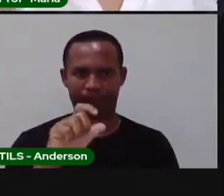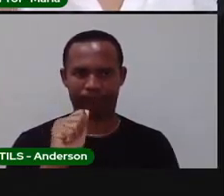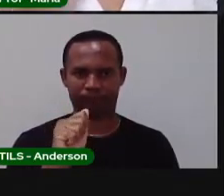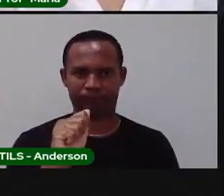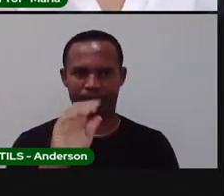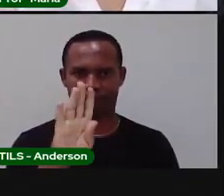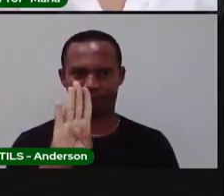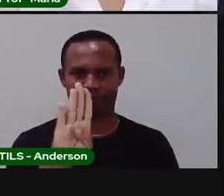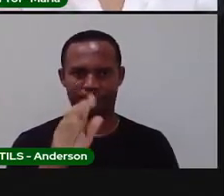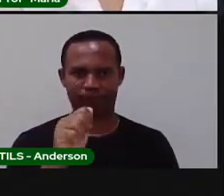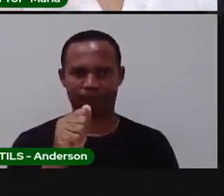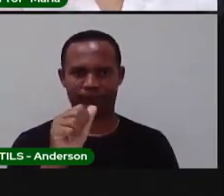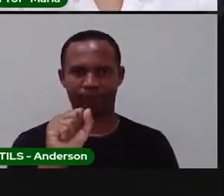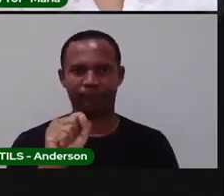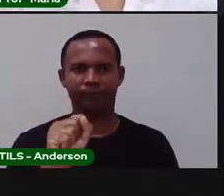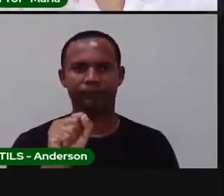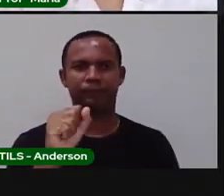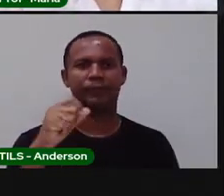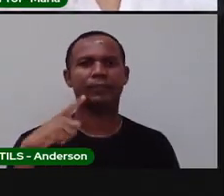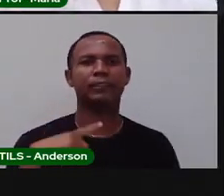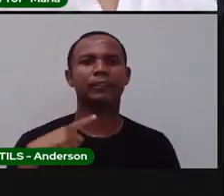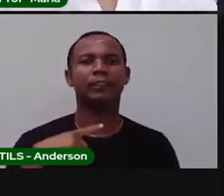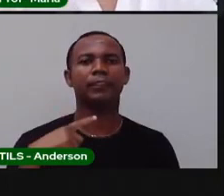sílabas. Bom.